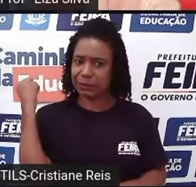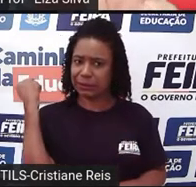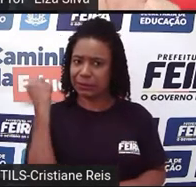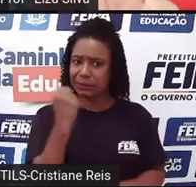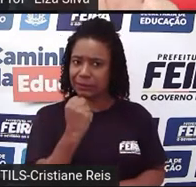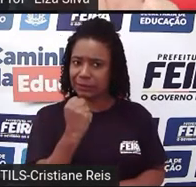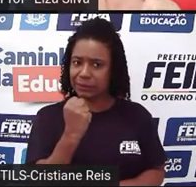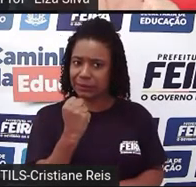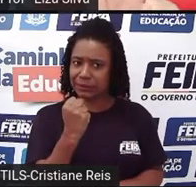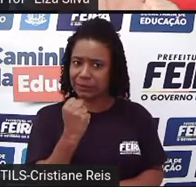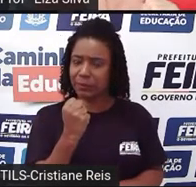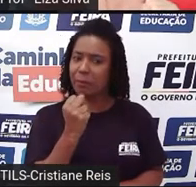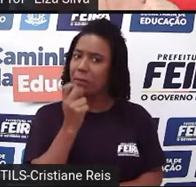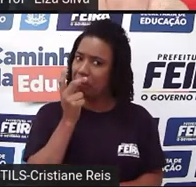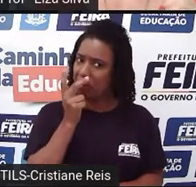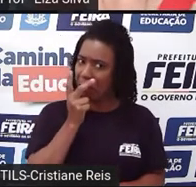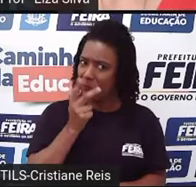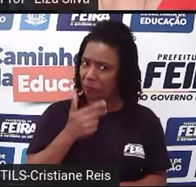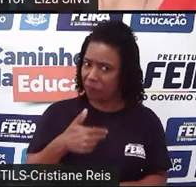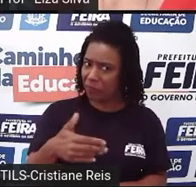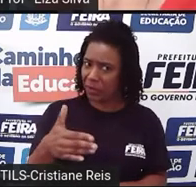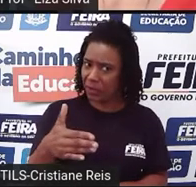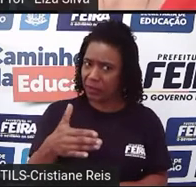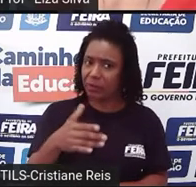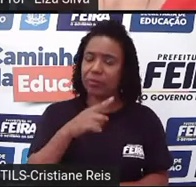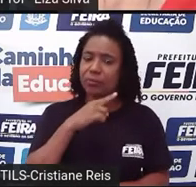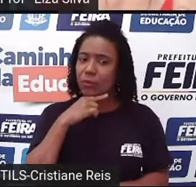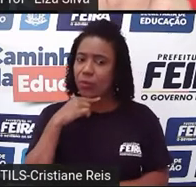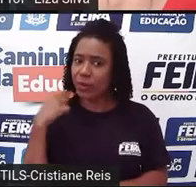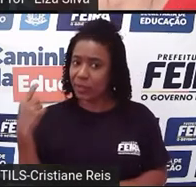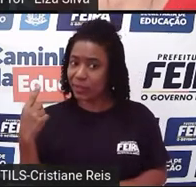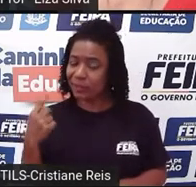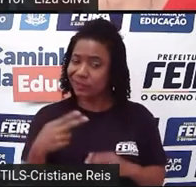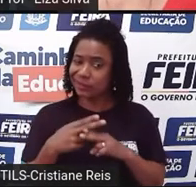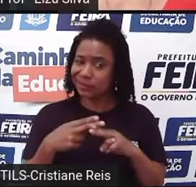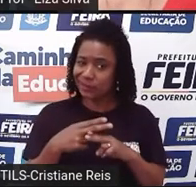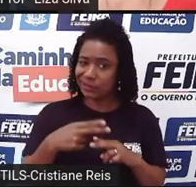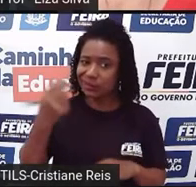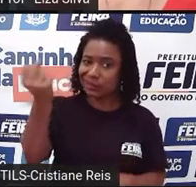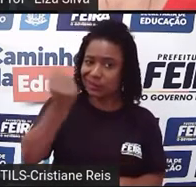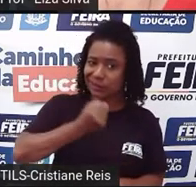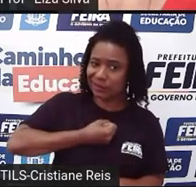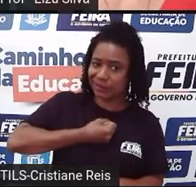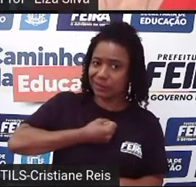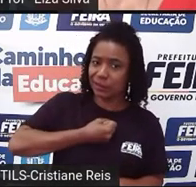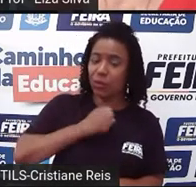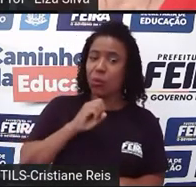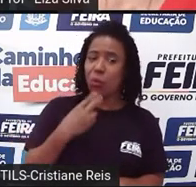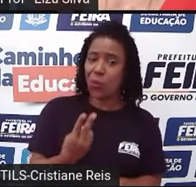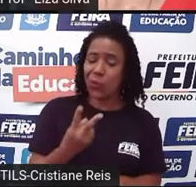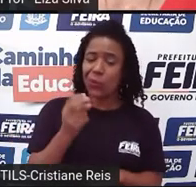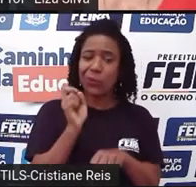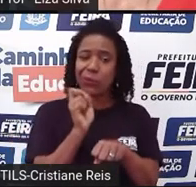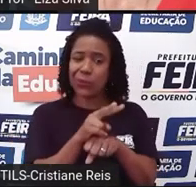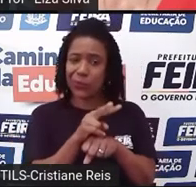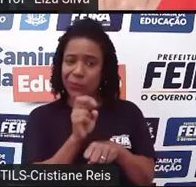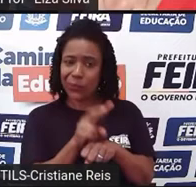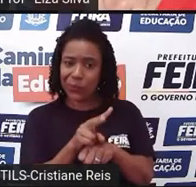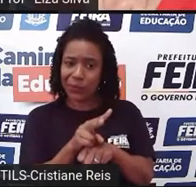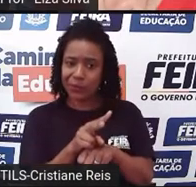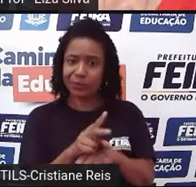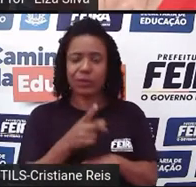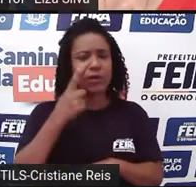Será que eles vão morrer, né? Utilizando o punhal, o veneno? E vejam aqui, nós temos uma